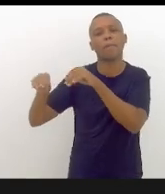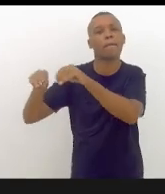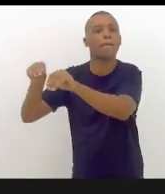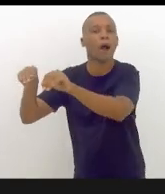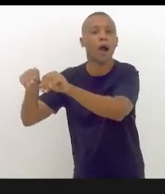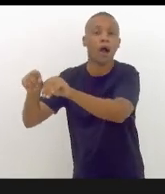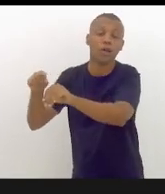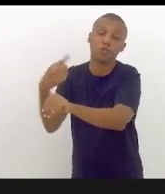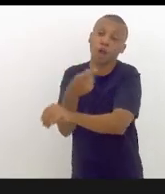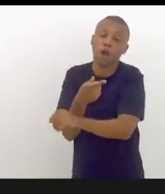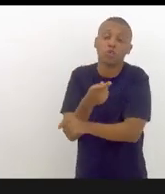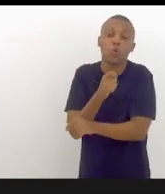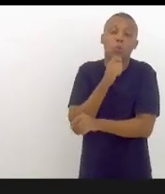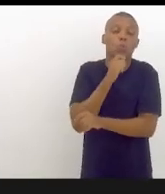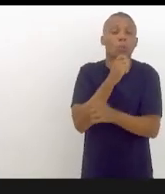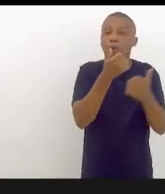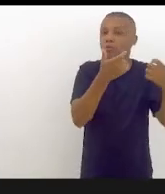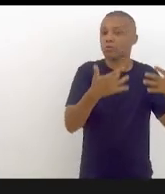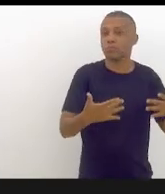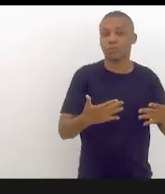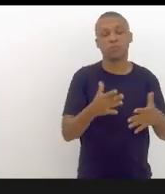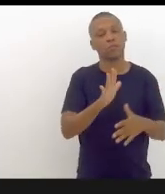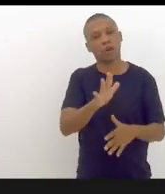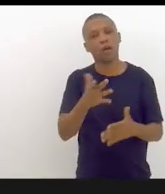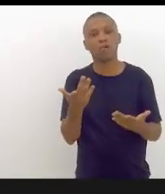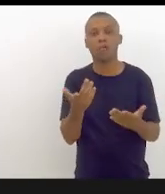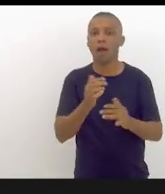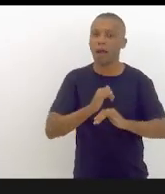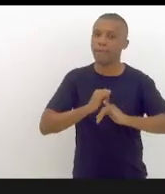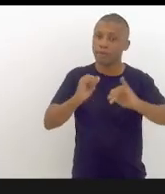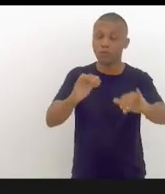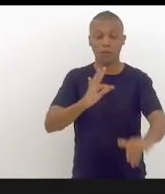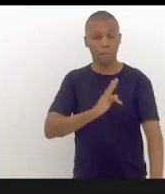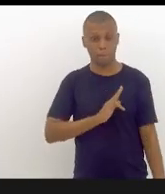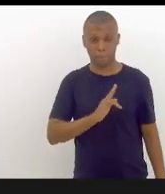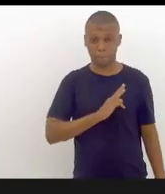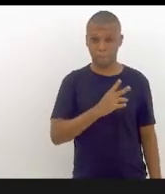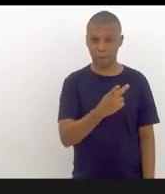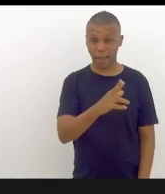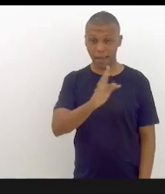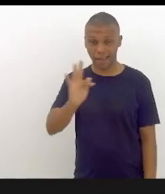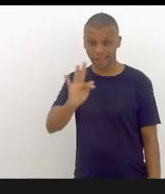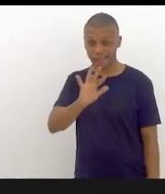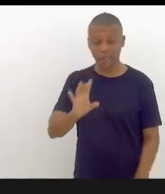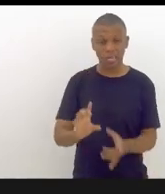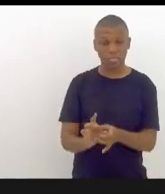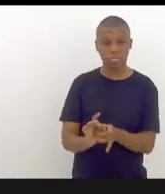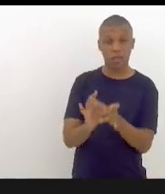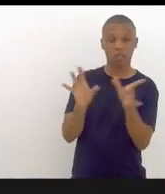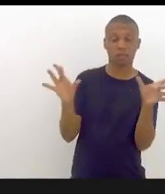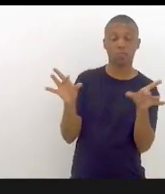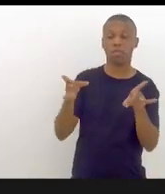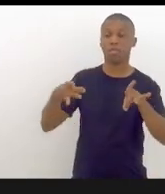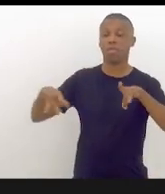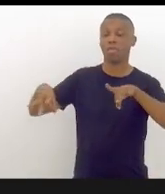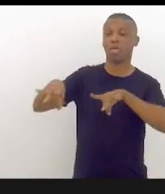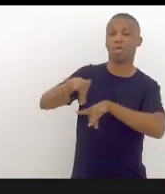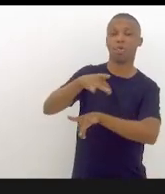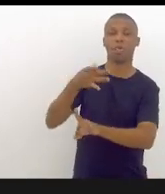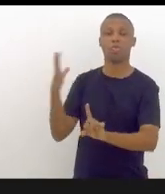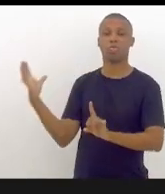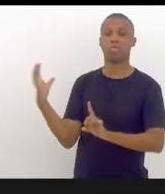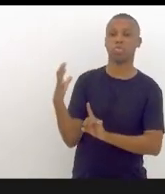Então, não deixem policiais rodoviários serem manipulados por um diretor que não tem